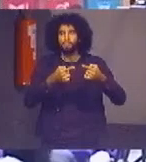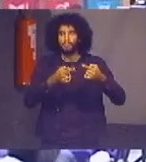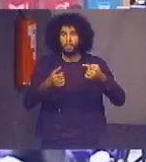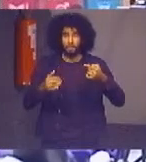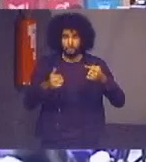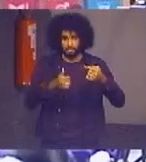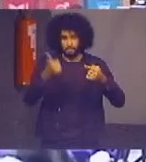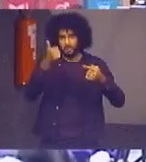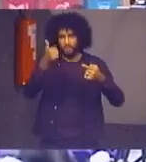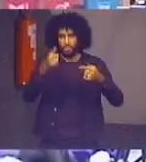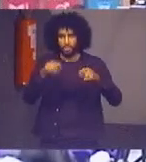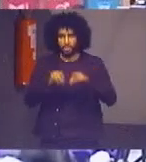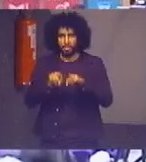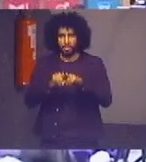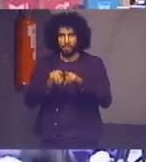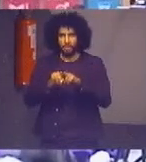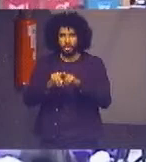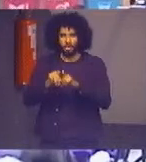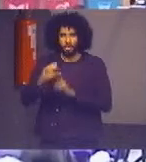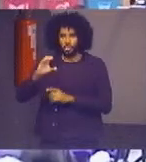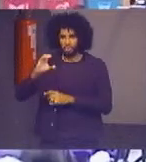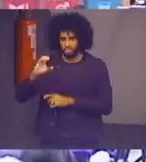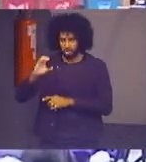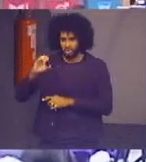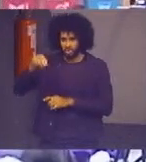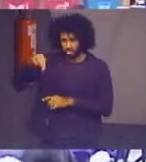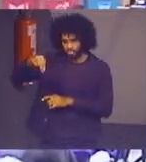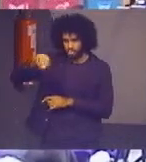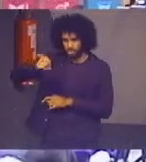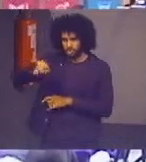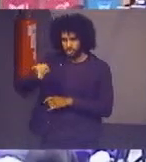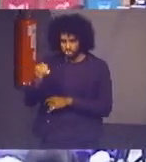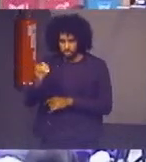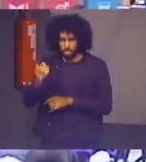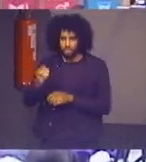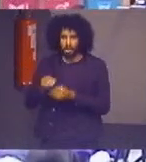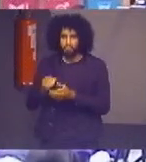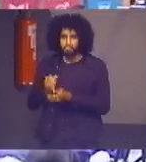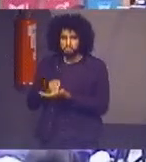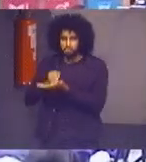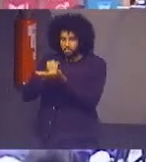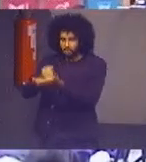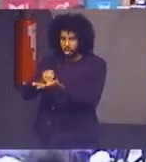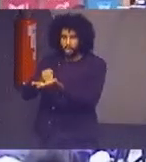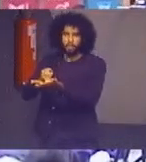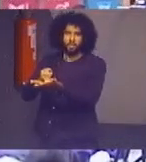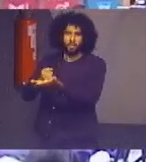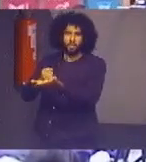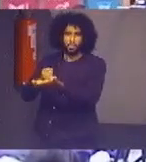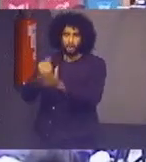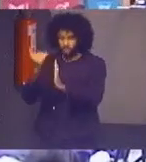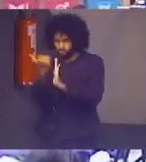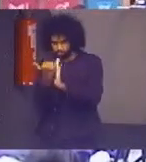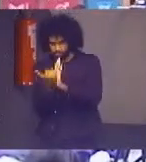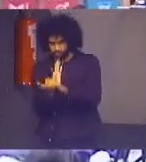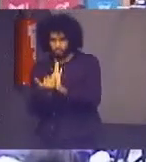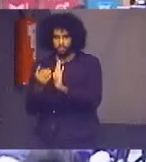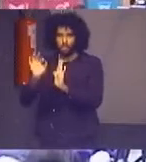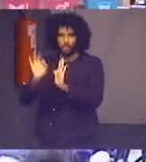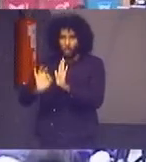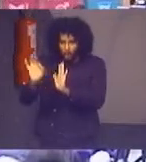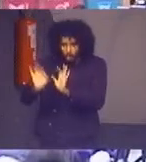Nacional de Justiça oferecer total apoio ao planejamento